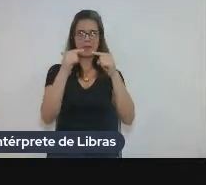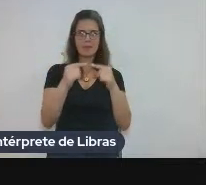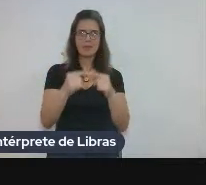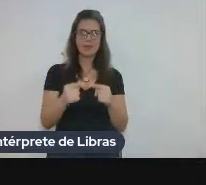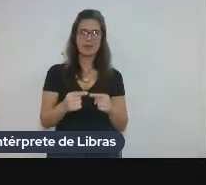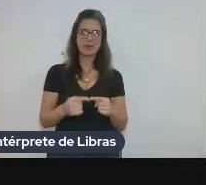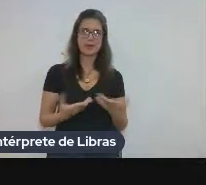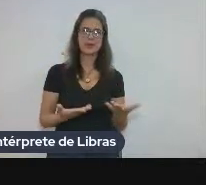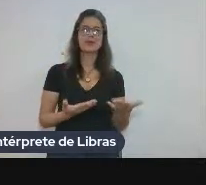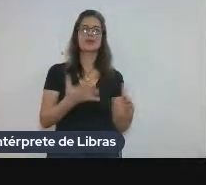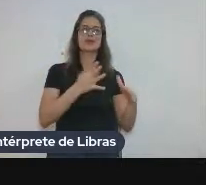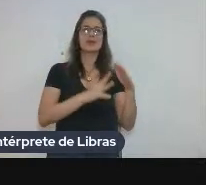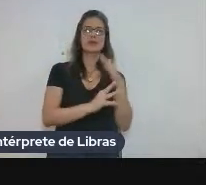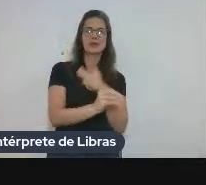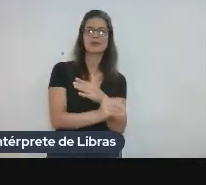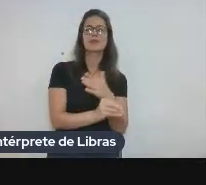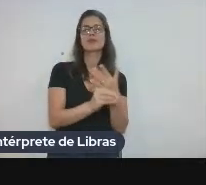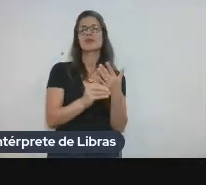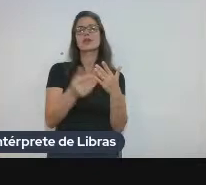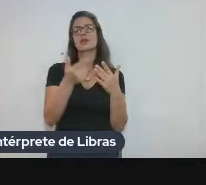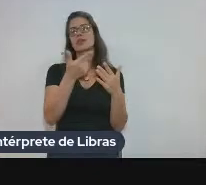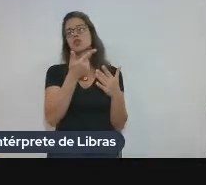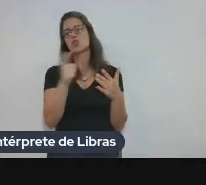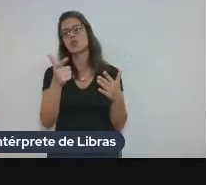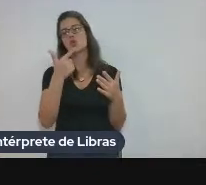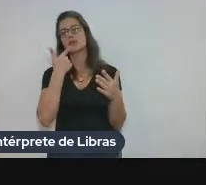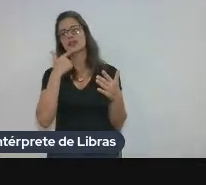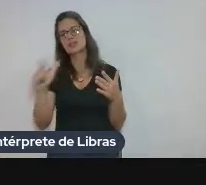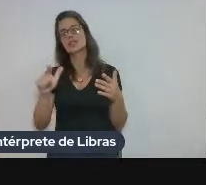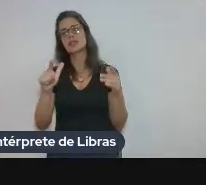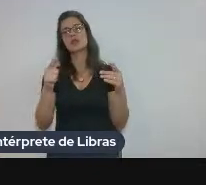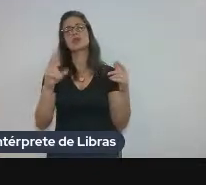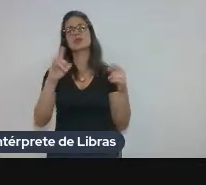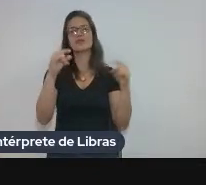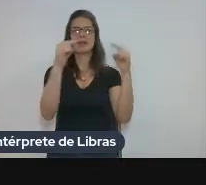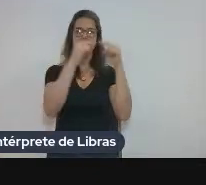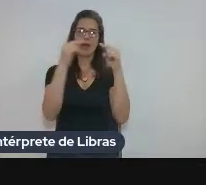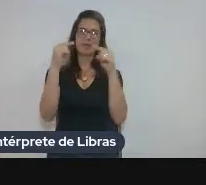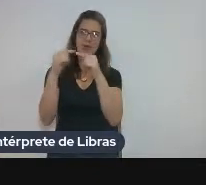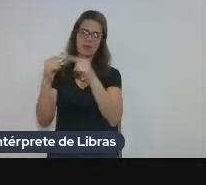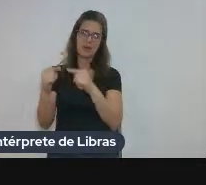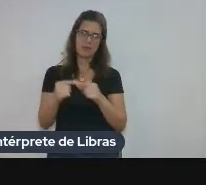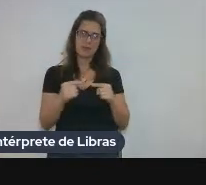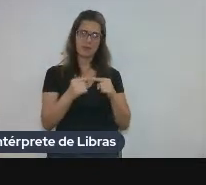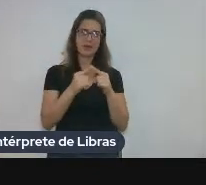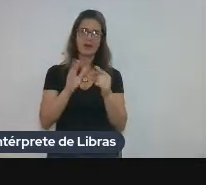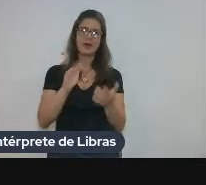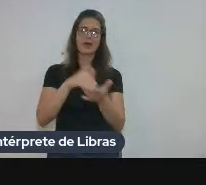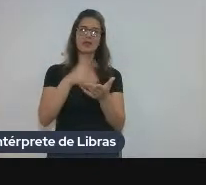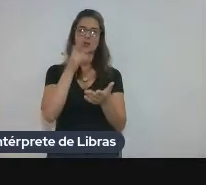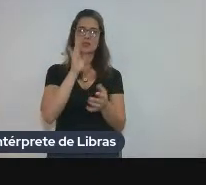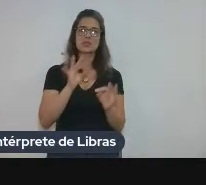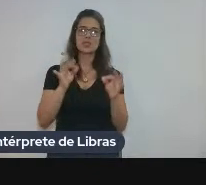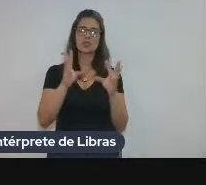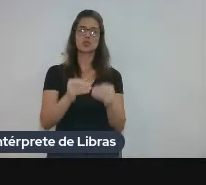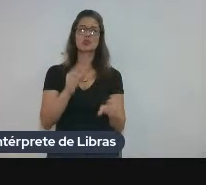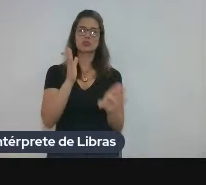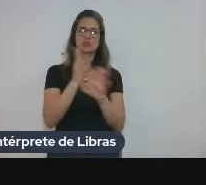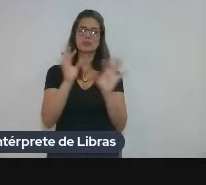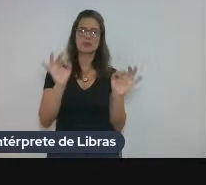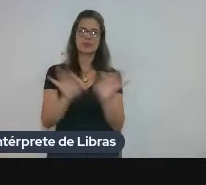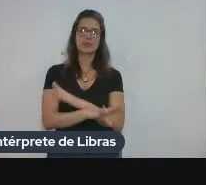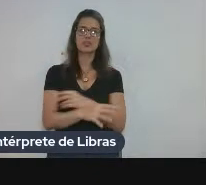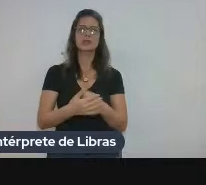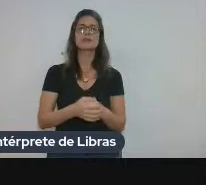refugiado, asylum, asilo. E assim vai até a gente encontrar todas. Pode passar.